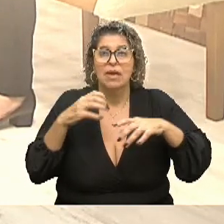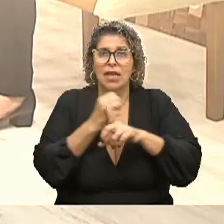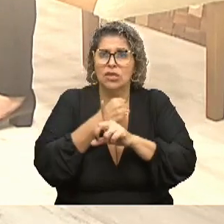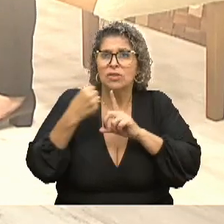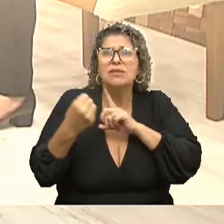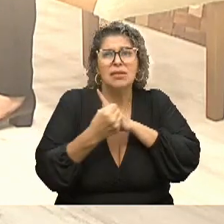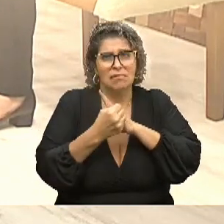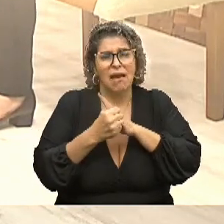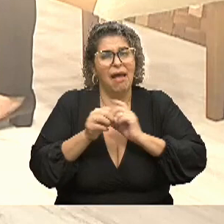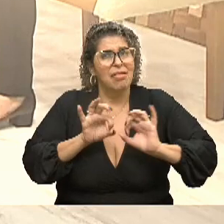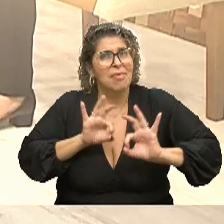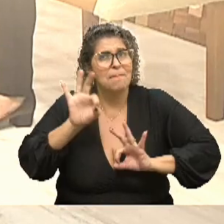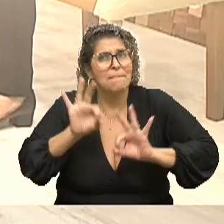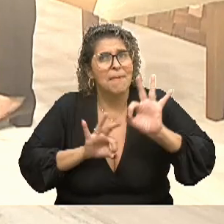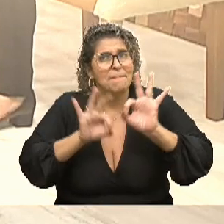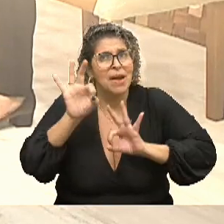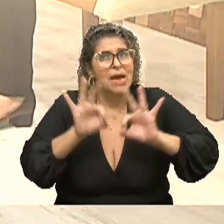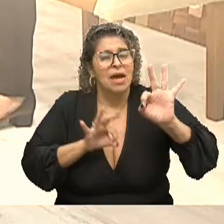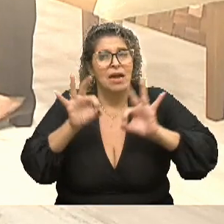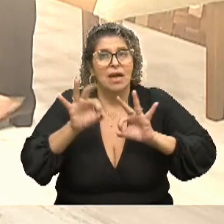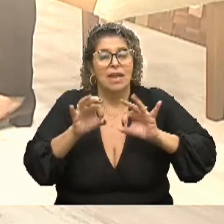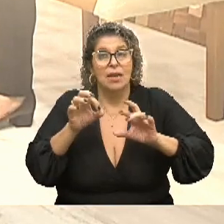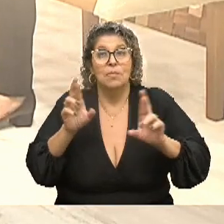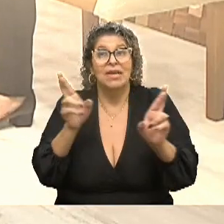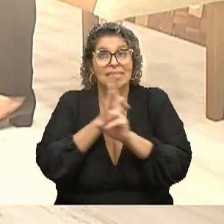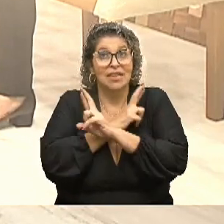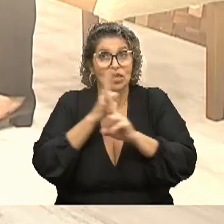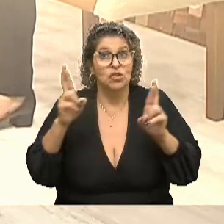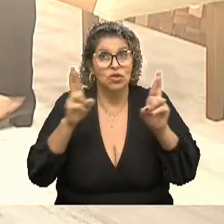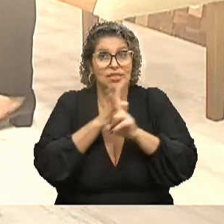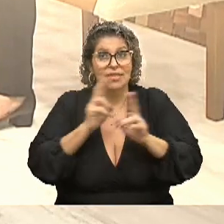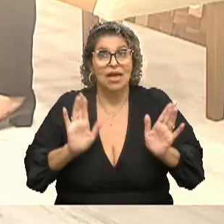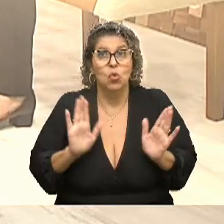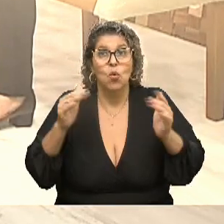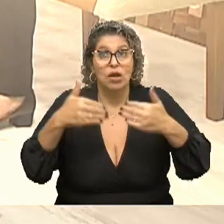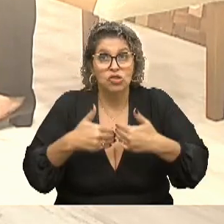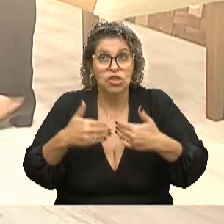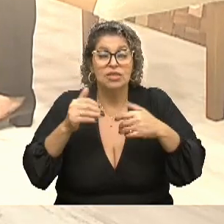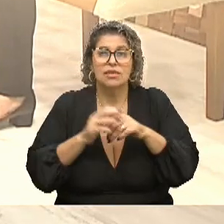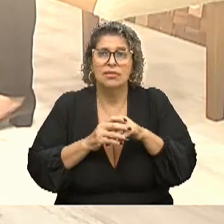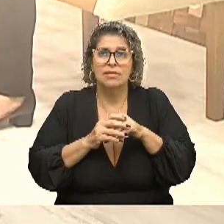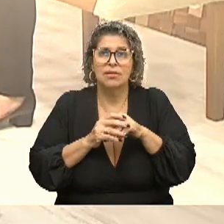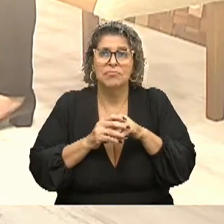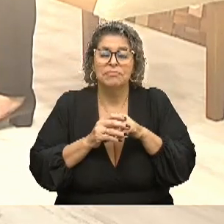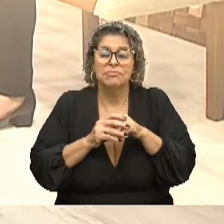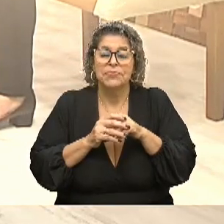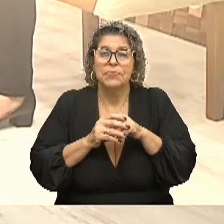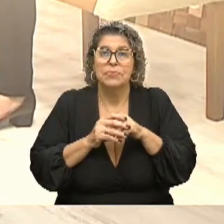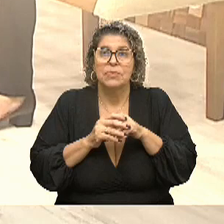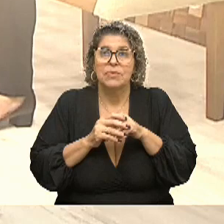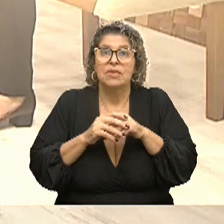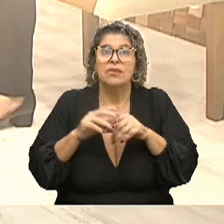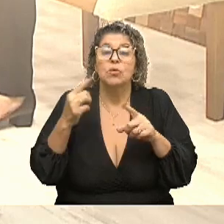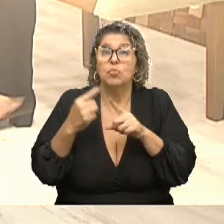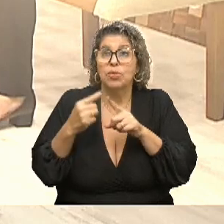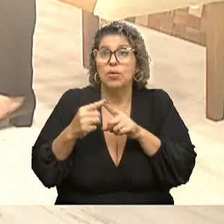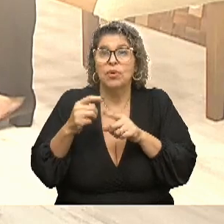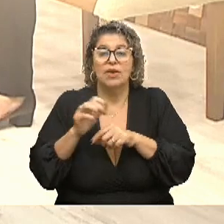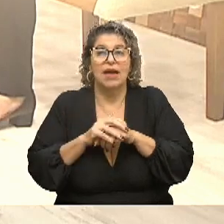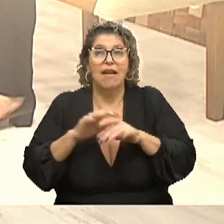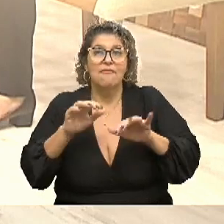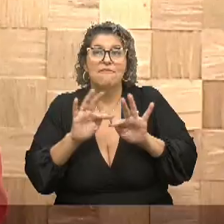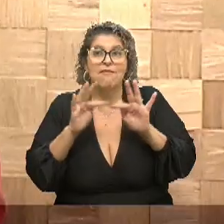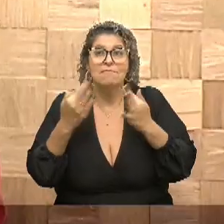sociedade, ela está preparada para se relacionar com o autista. A gente está falando de, às vezes, os pais